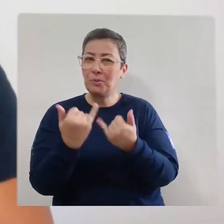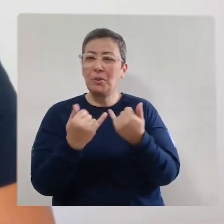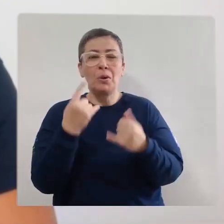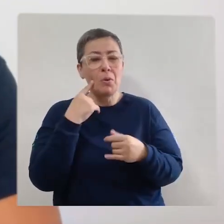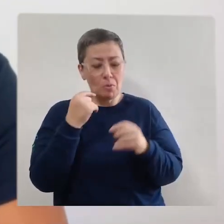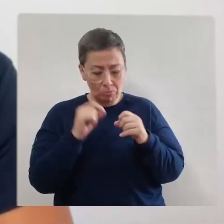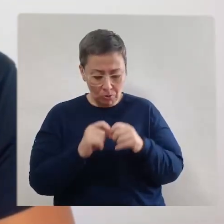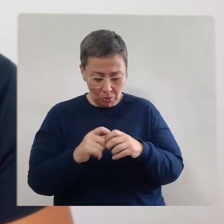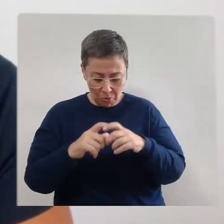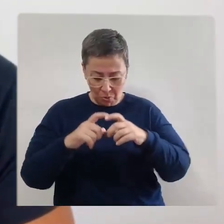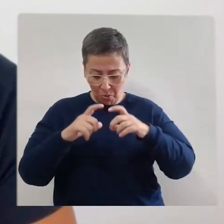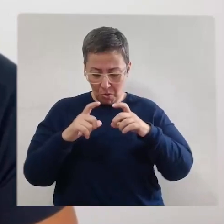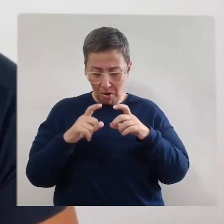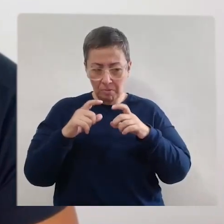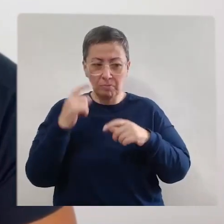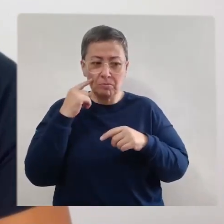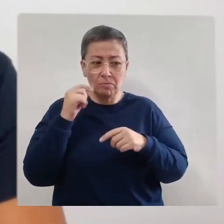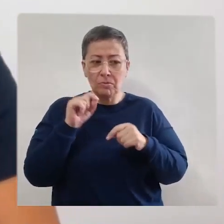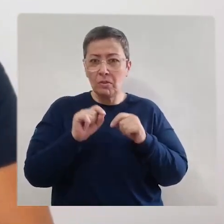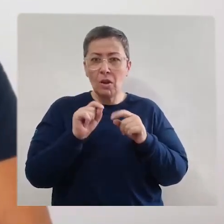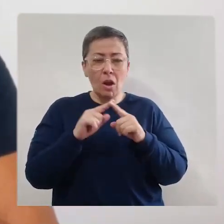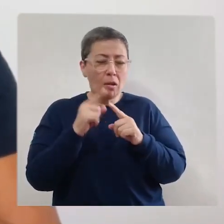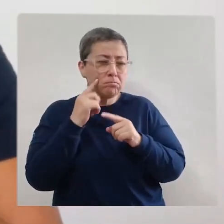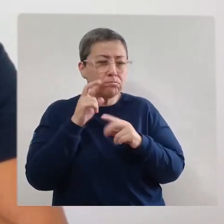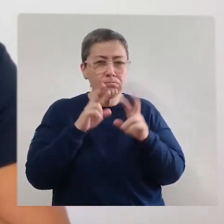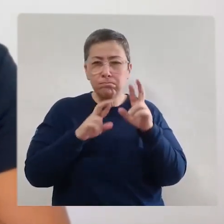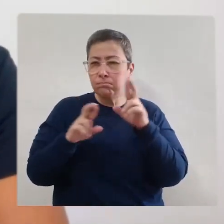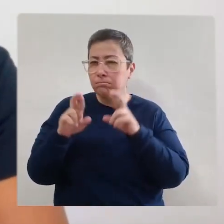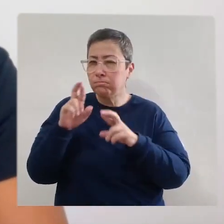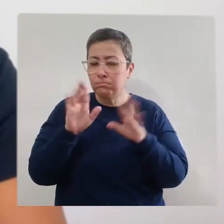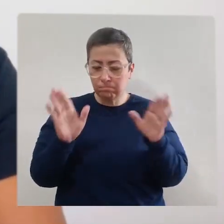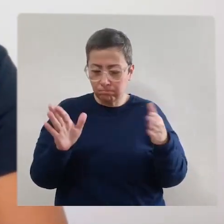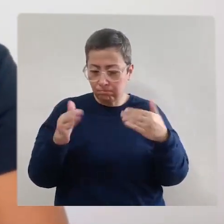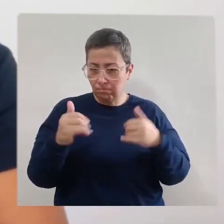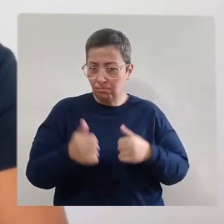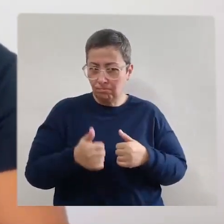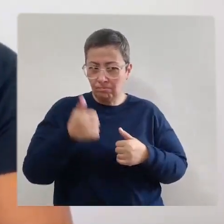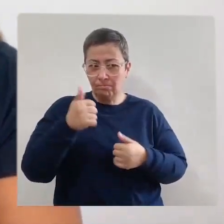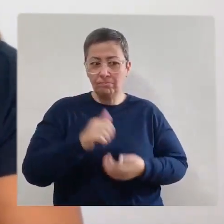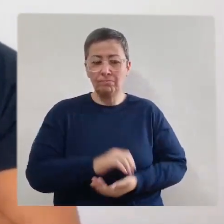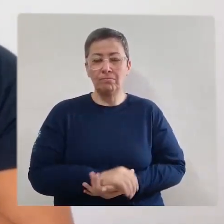Então, olhando bem pela minha lupa, eu vou observar essa caixa melhor.